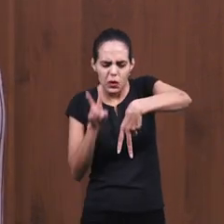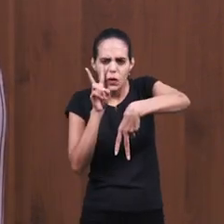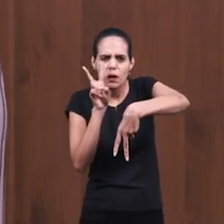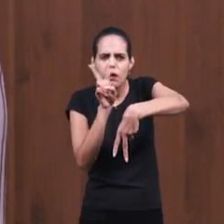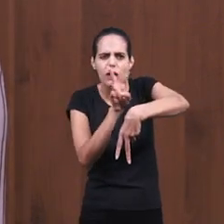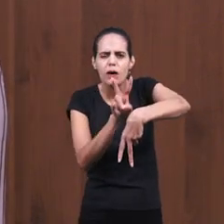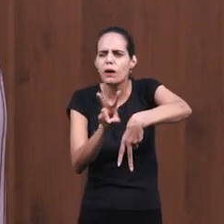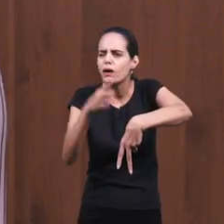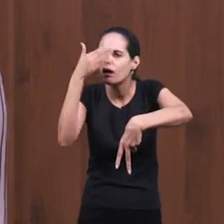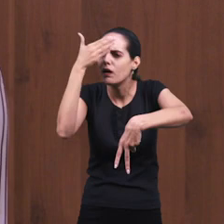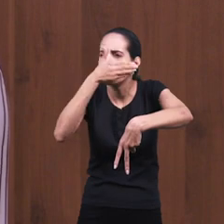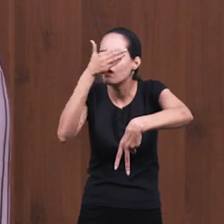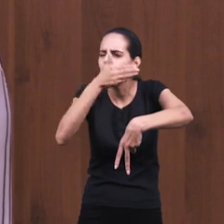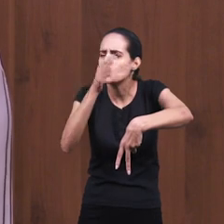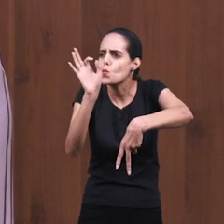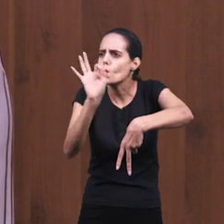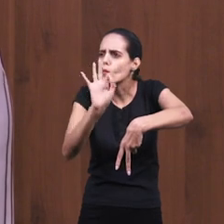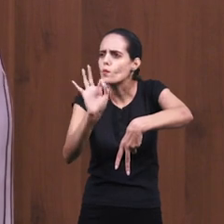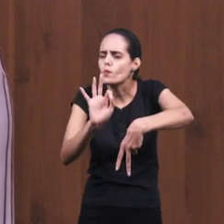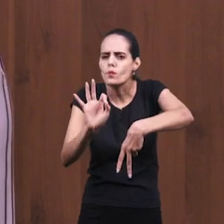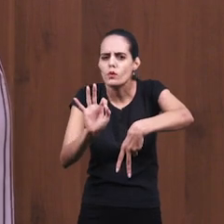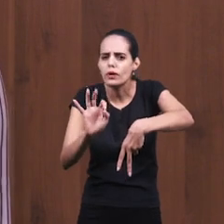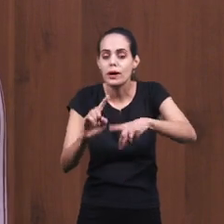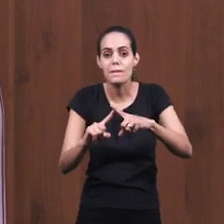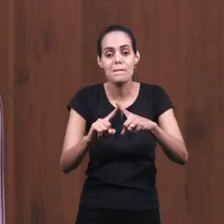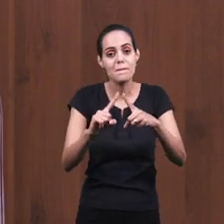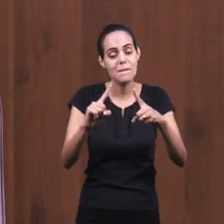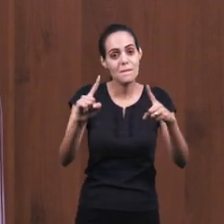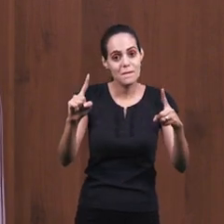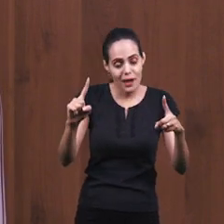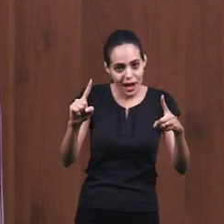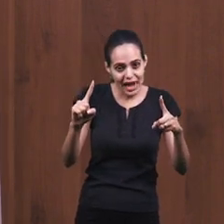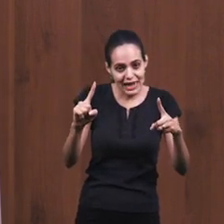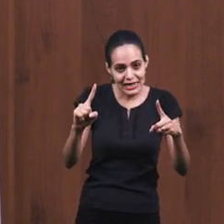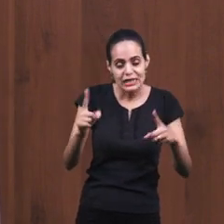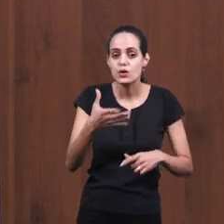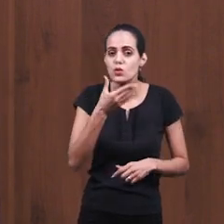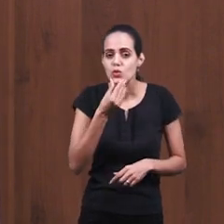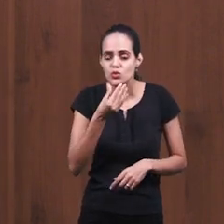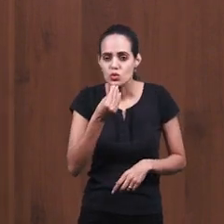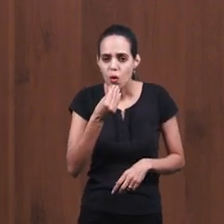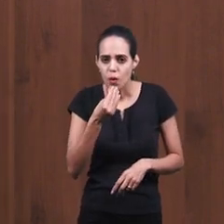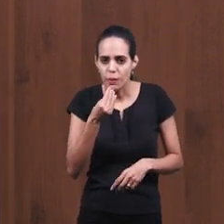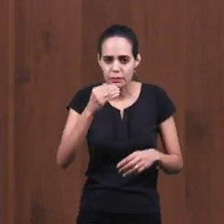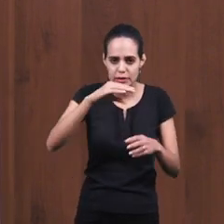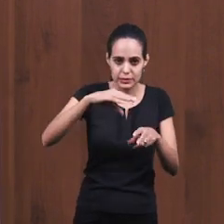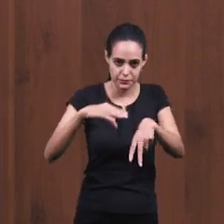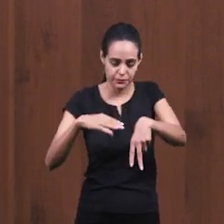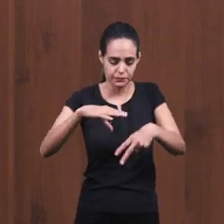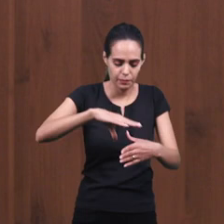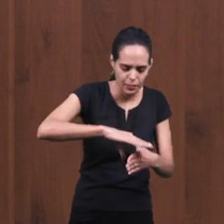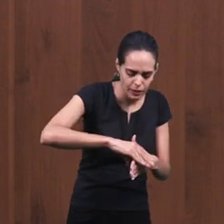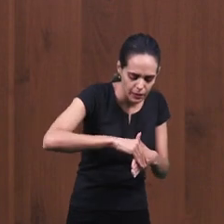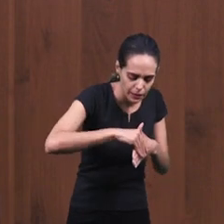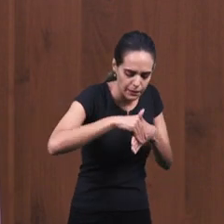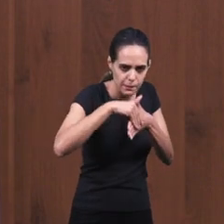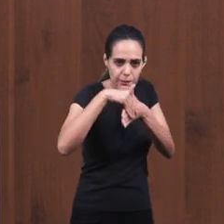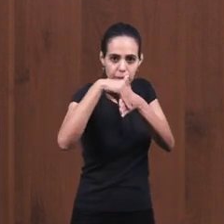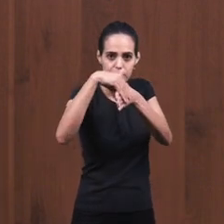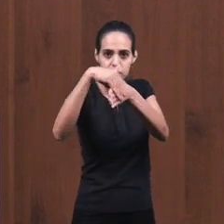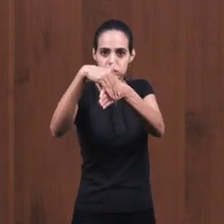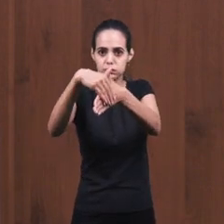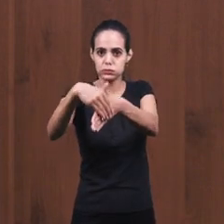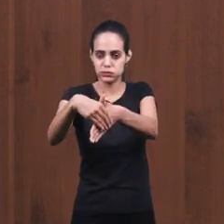ver Mas ele foi tomado pelas mãos Por seus companheiros Que o levaram até